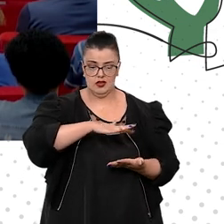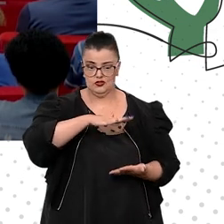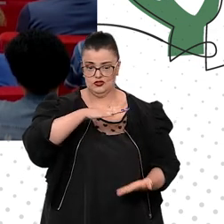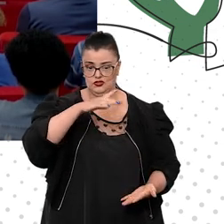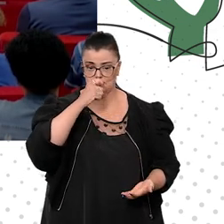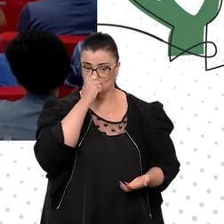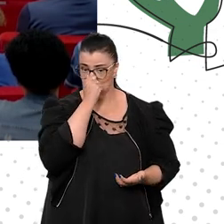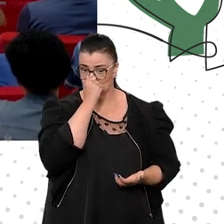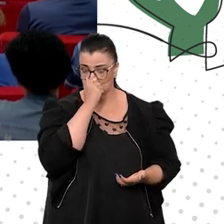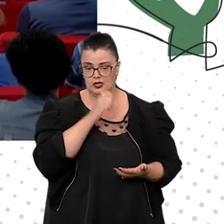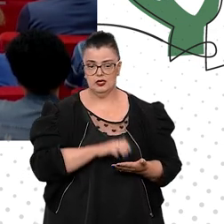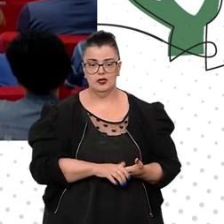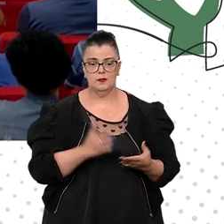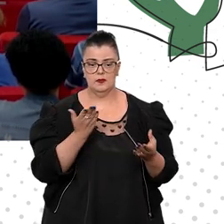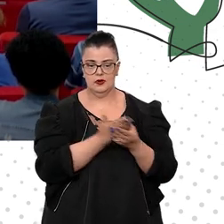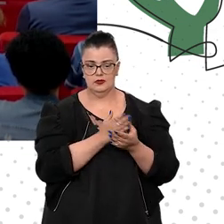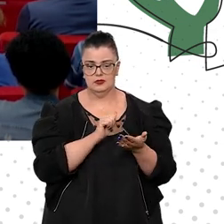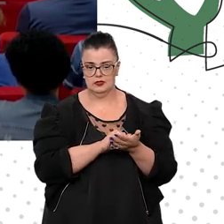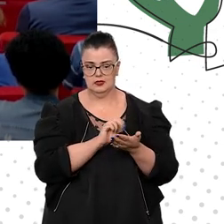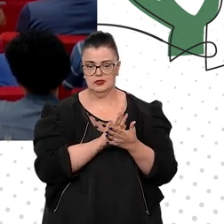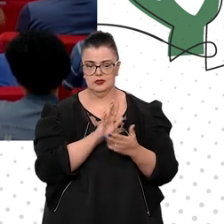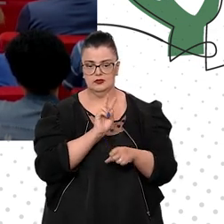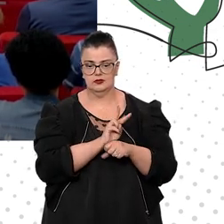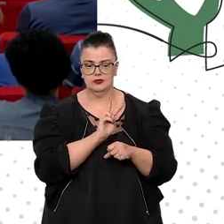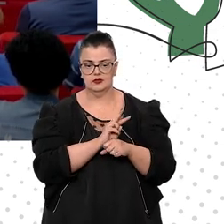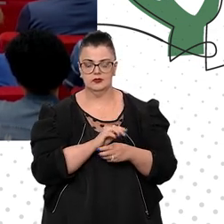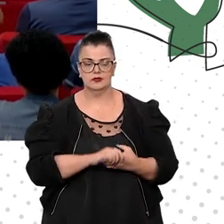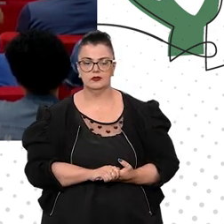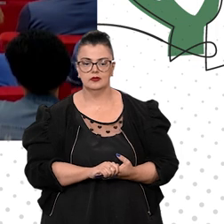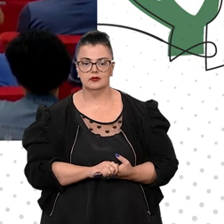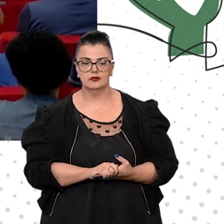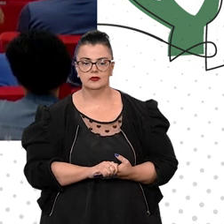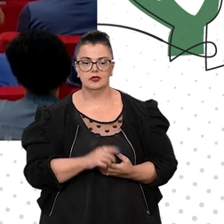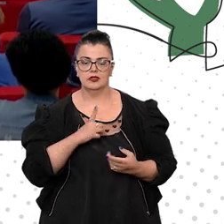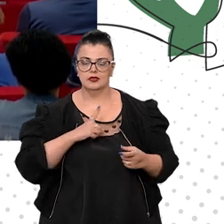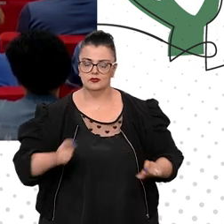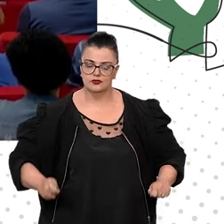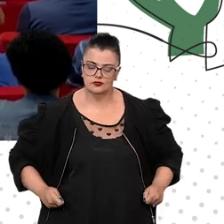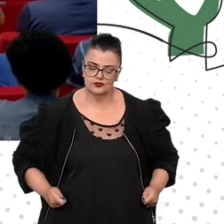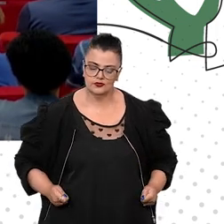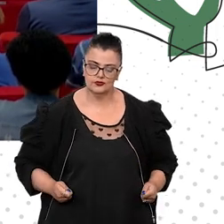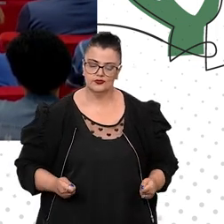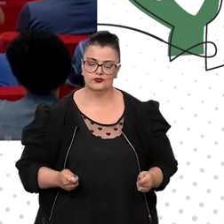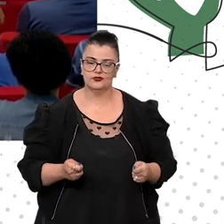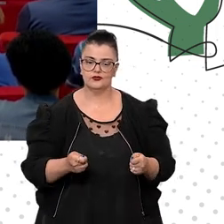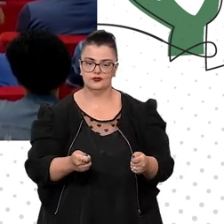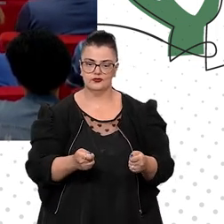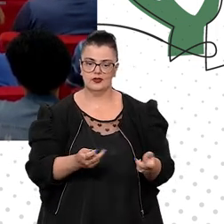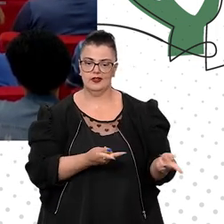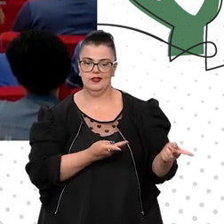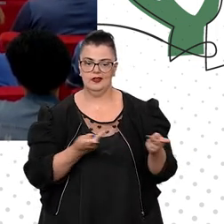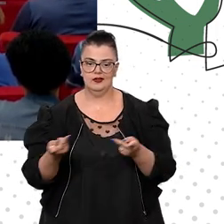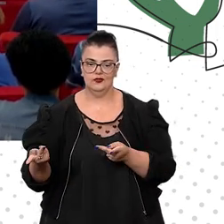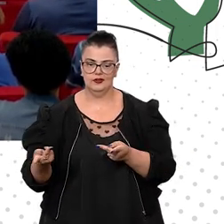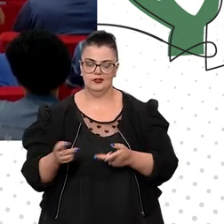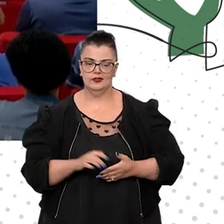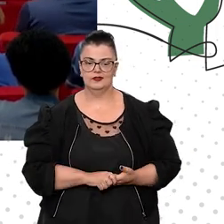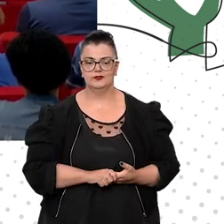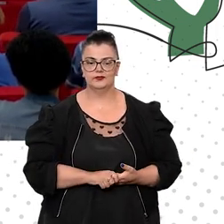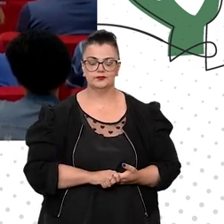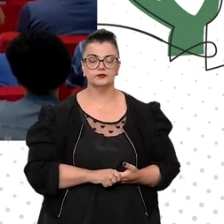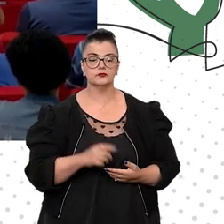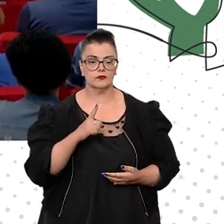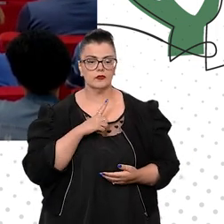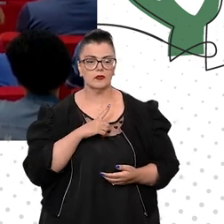processos. se entrava de carrinho e houve uma